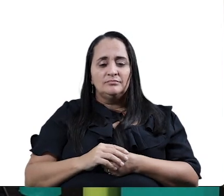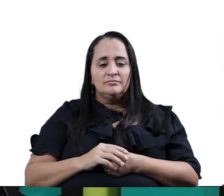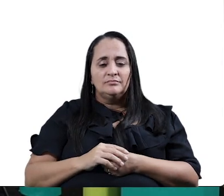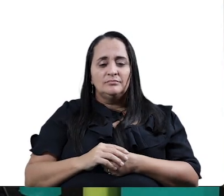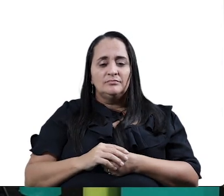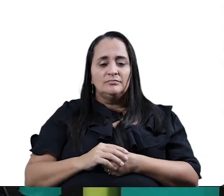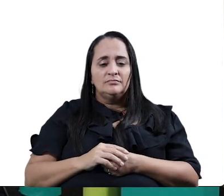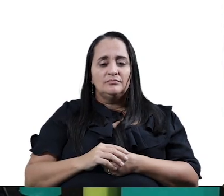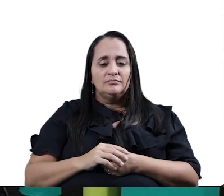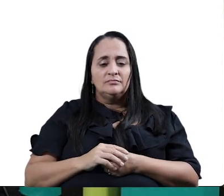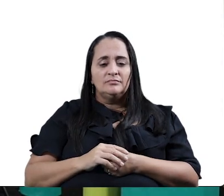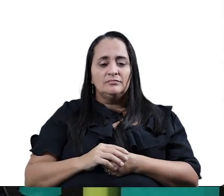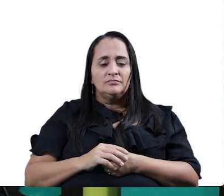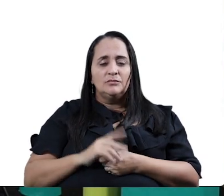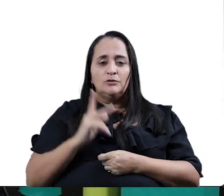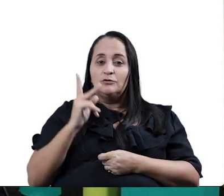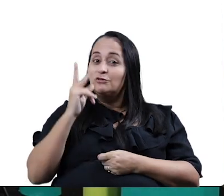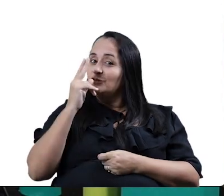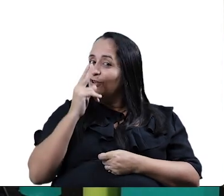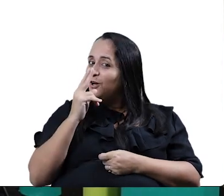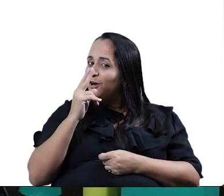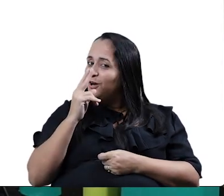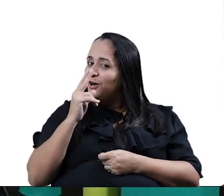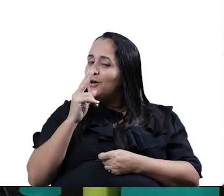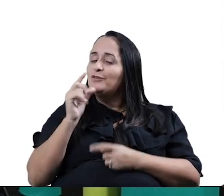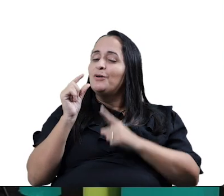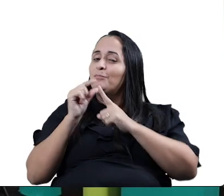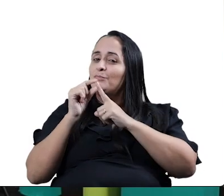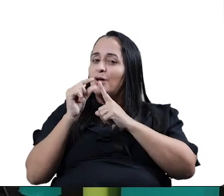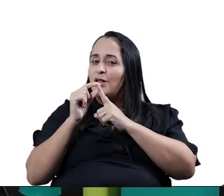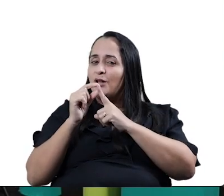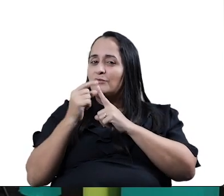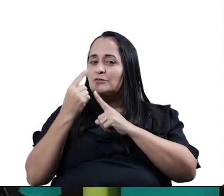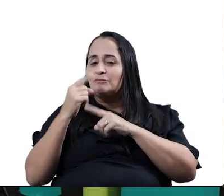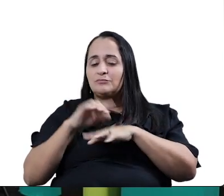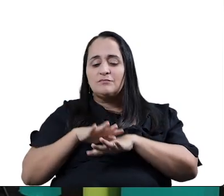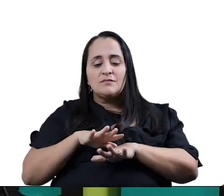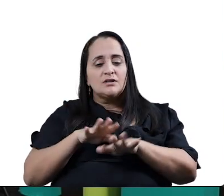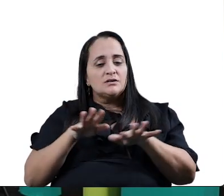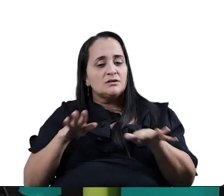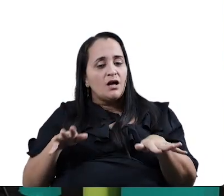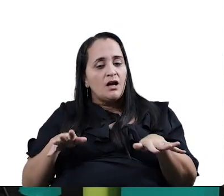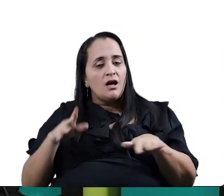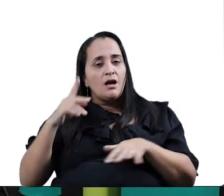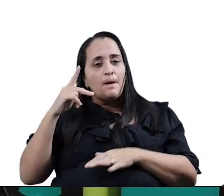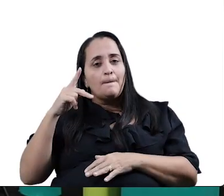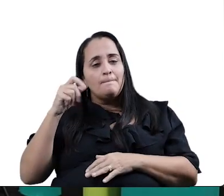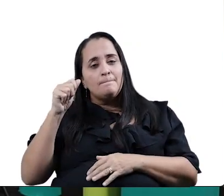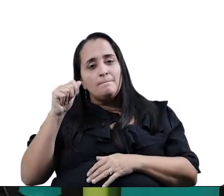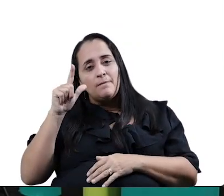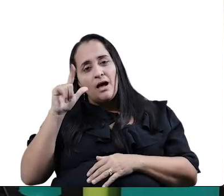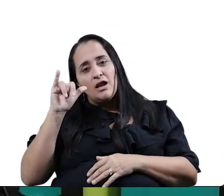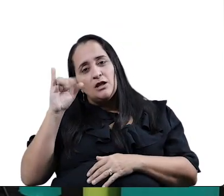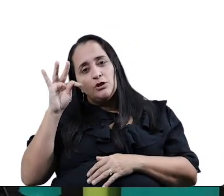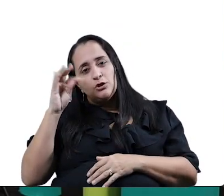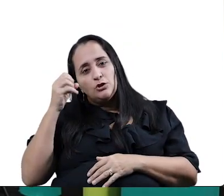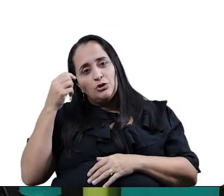A galinha pintadinha e o galo carijó. A galinha veste saia e o galo paletó.